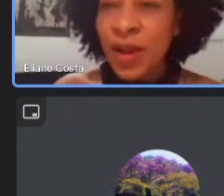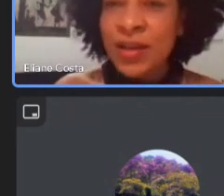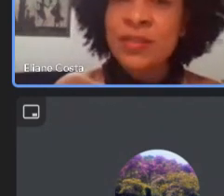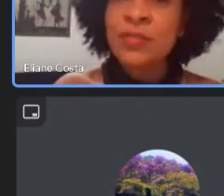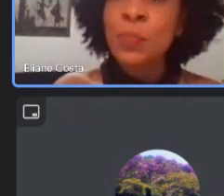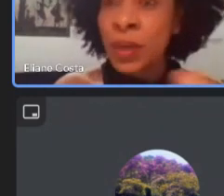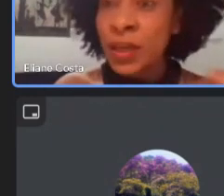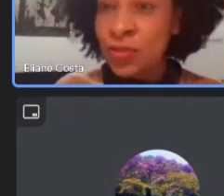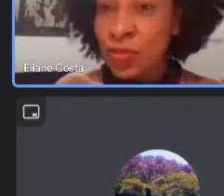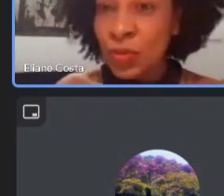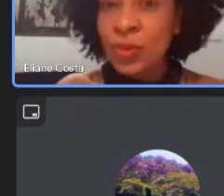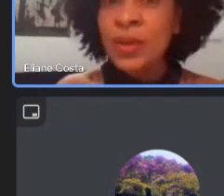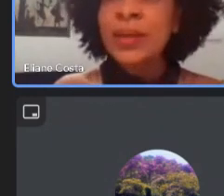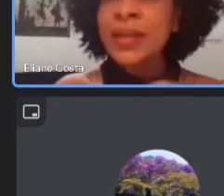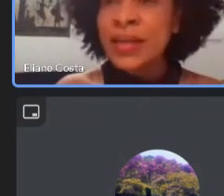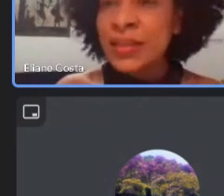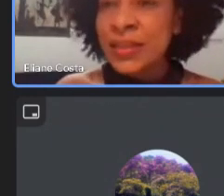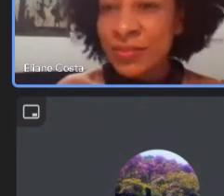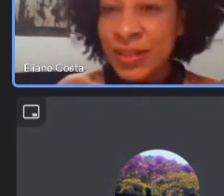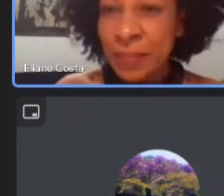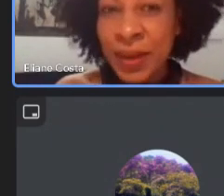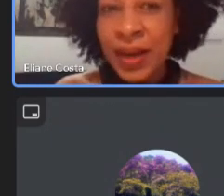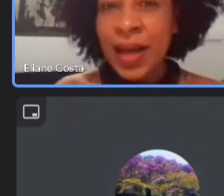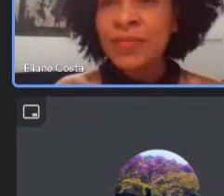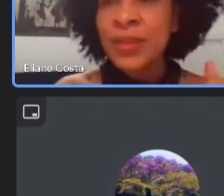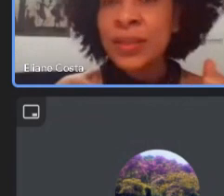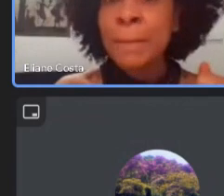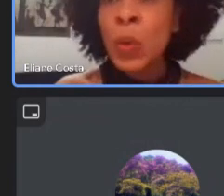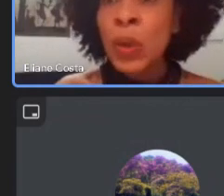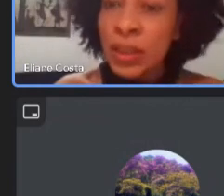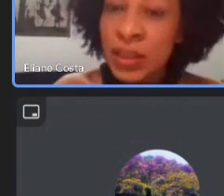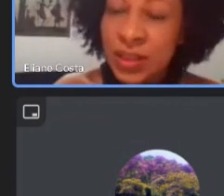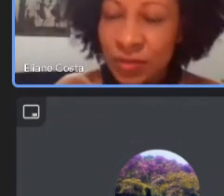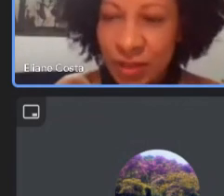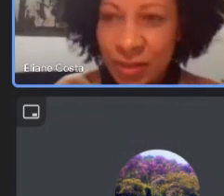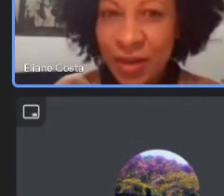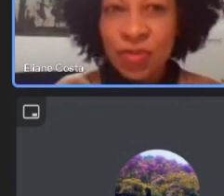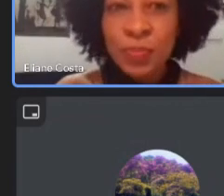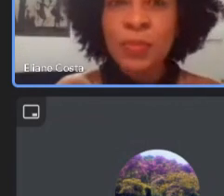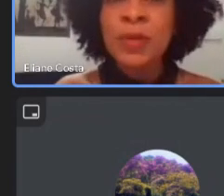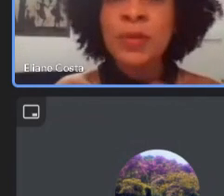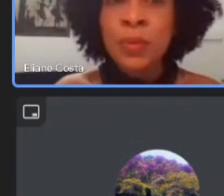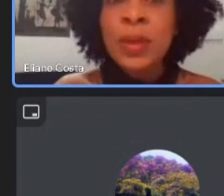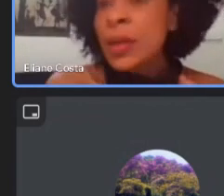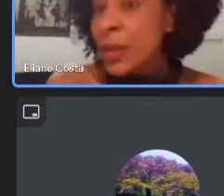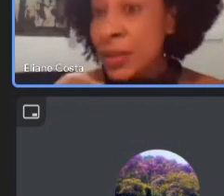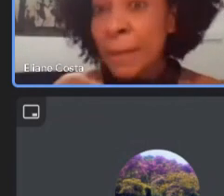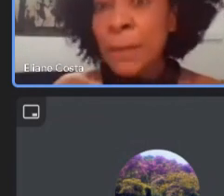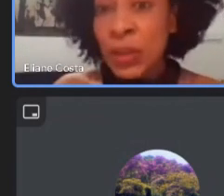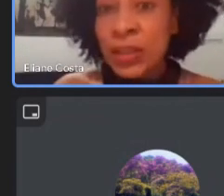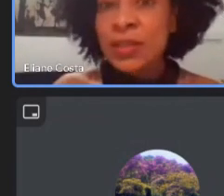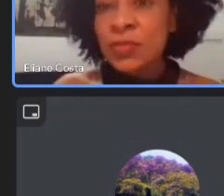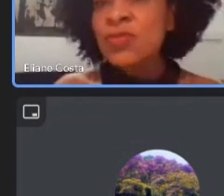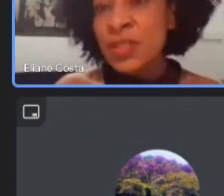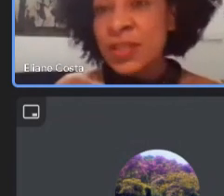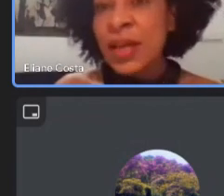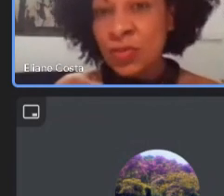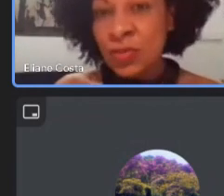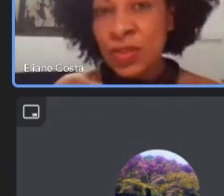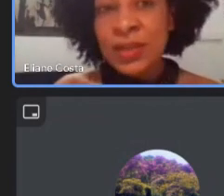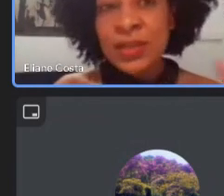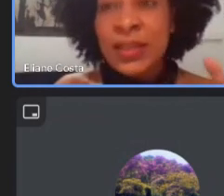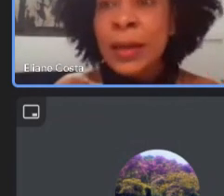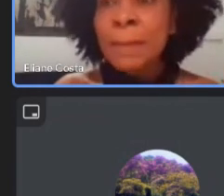que ela faz do político da ação e da palavra da importância do debate público e da importância dos